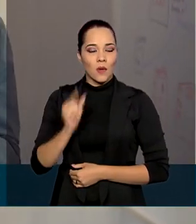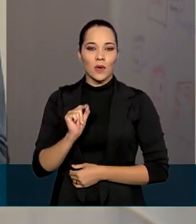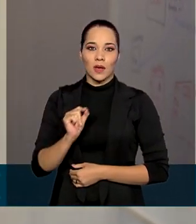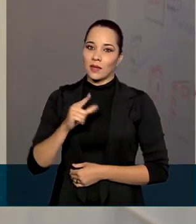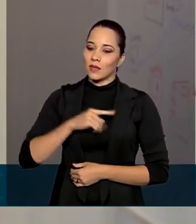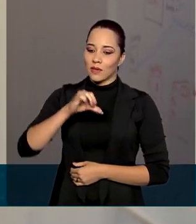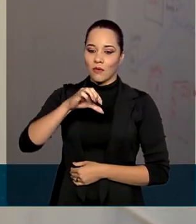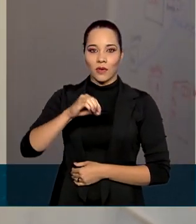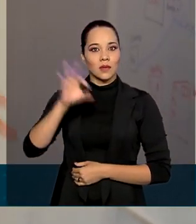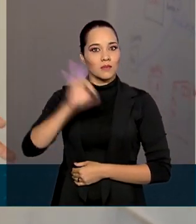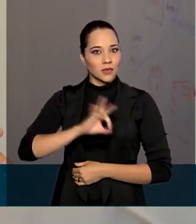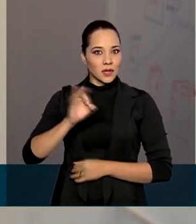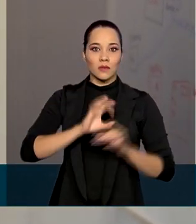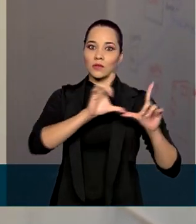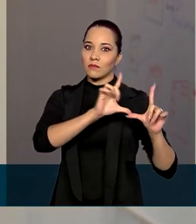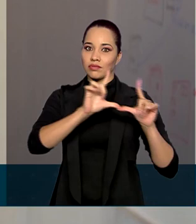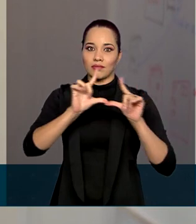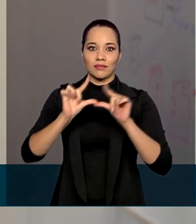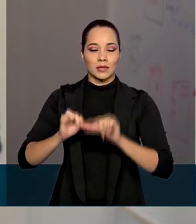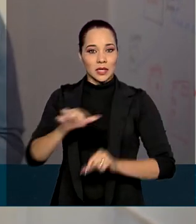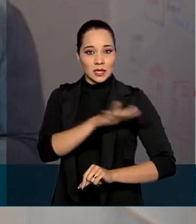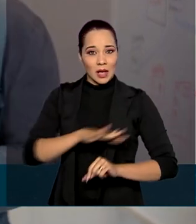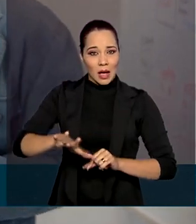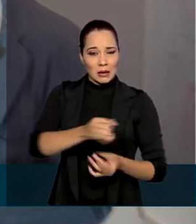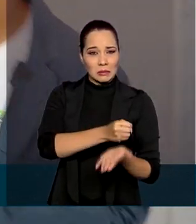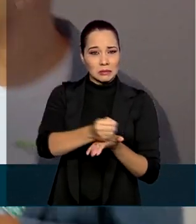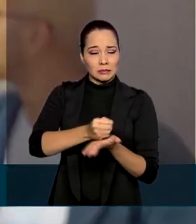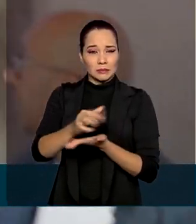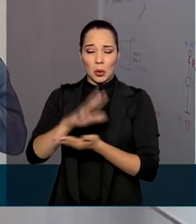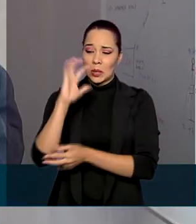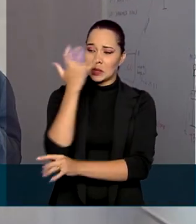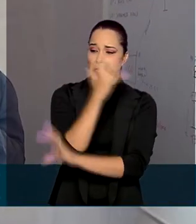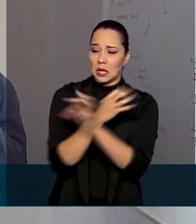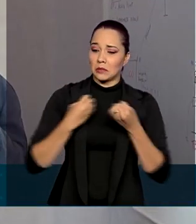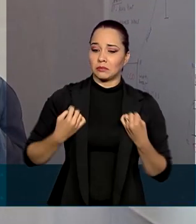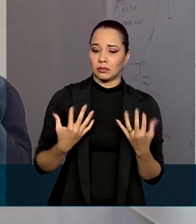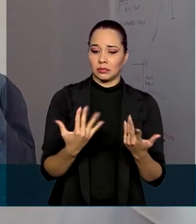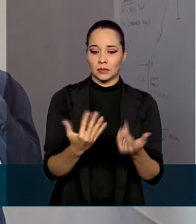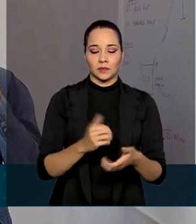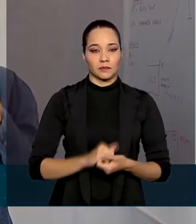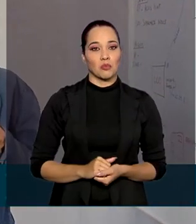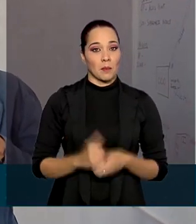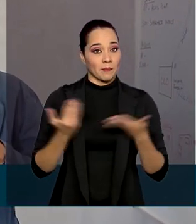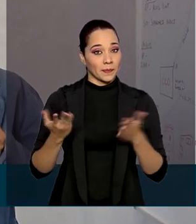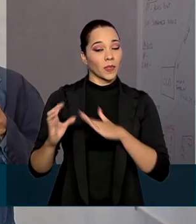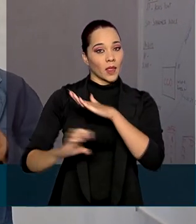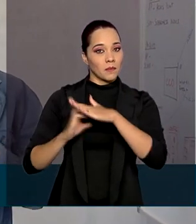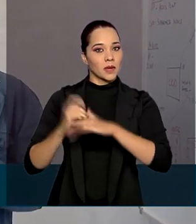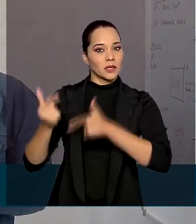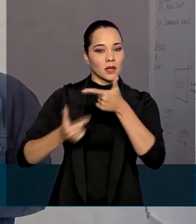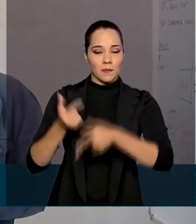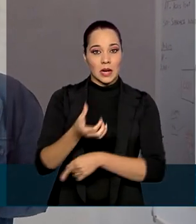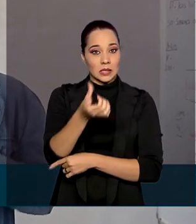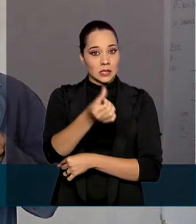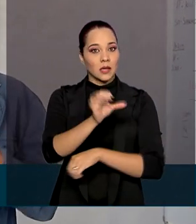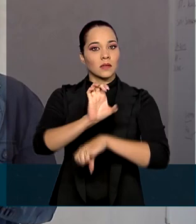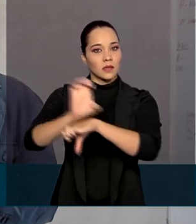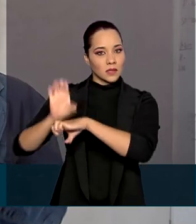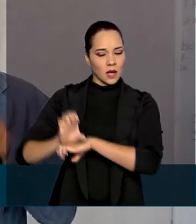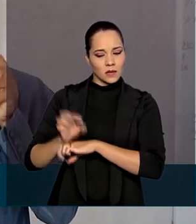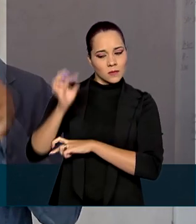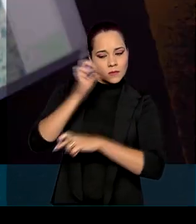90% de redução da área perdida por incêndios florestais. Atualmente, a empresa atua em seis estados,